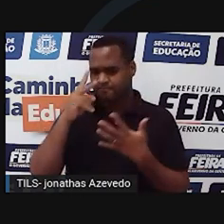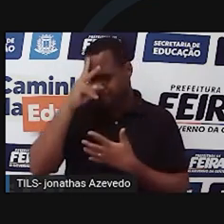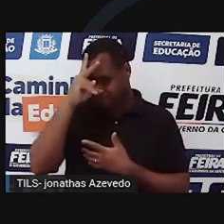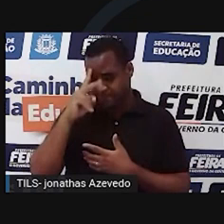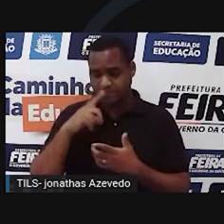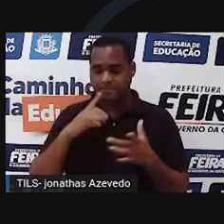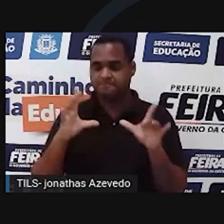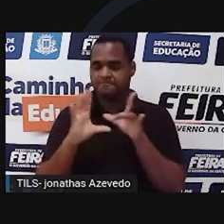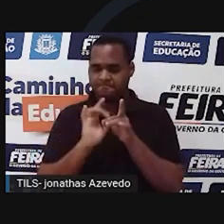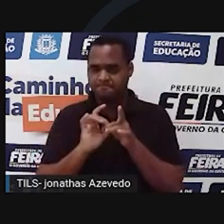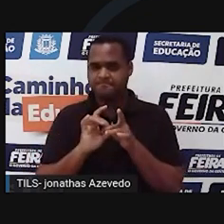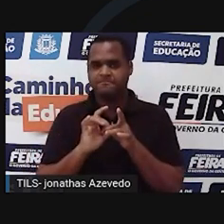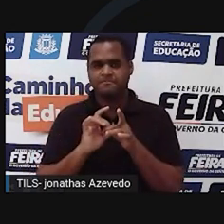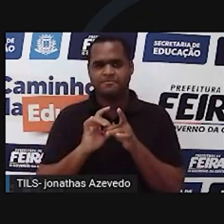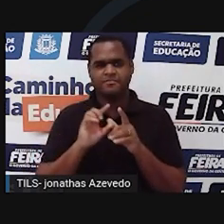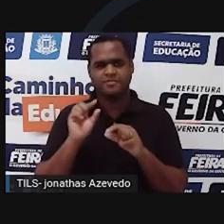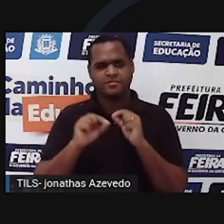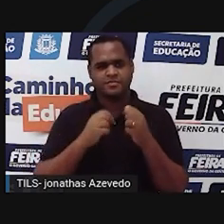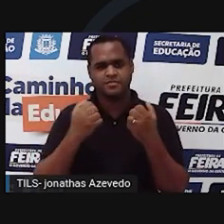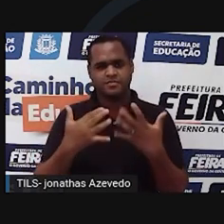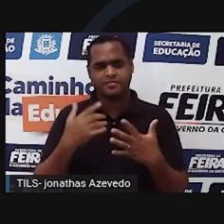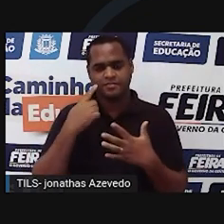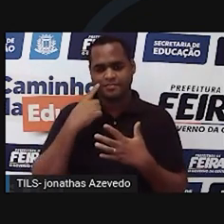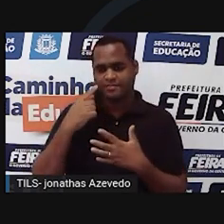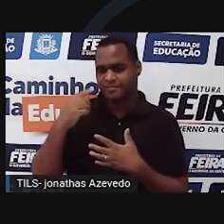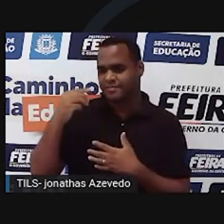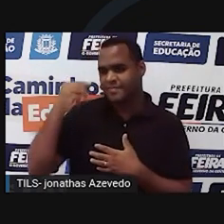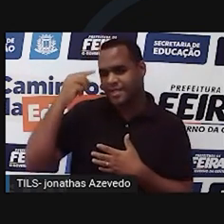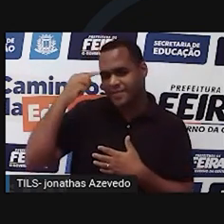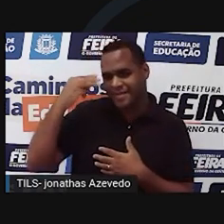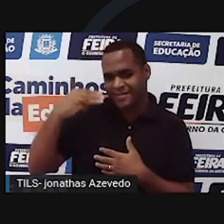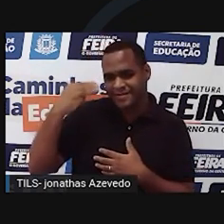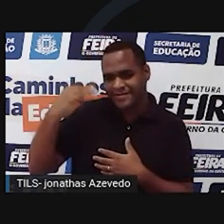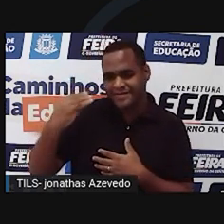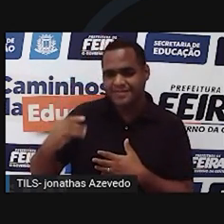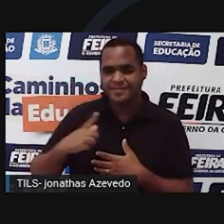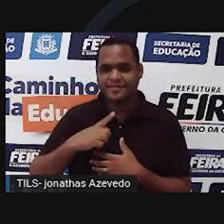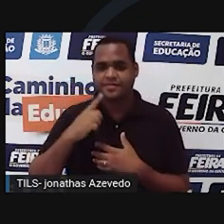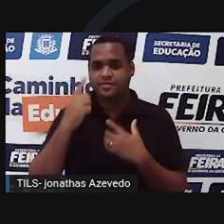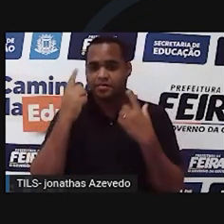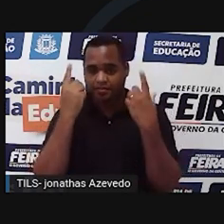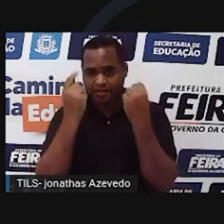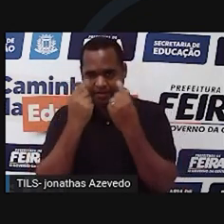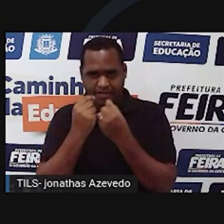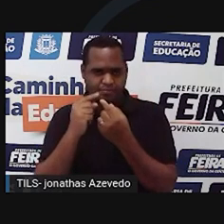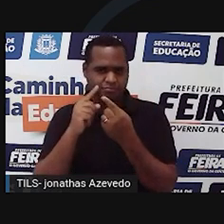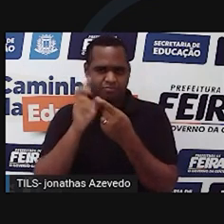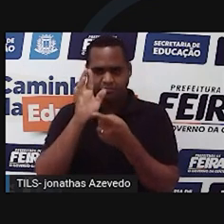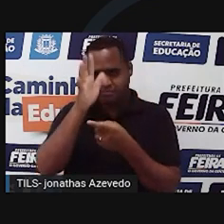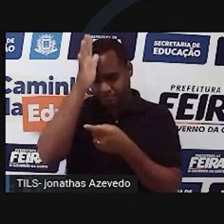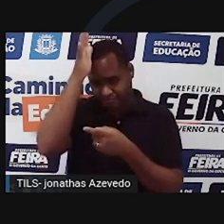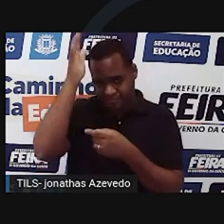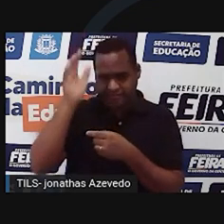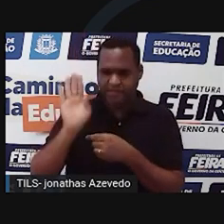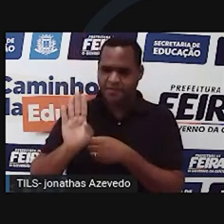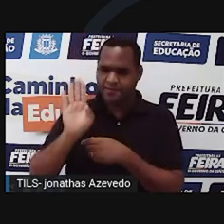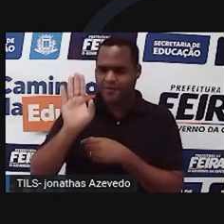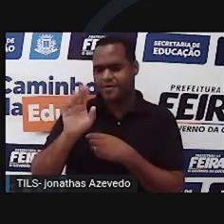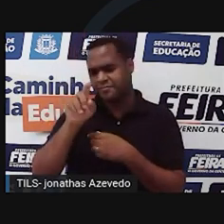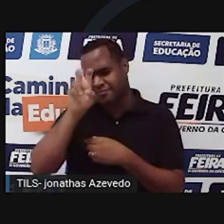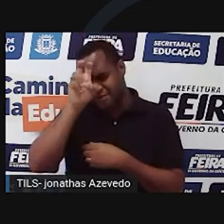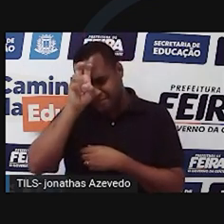associada, e essa história vem tanto da mitologia grega, romana, da Babilônia, ou de alguma história egípcia.